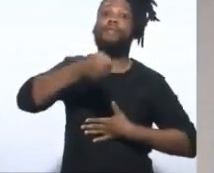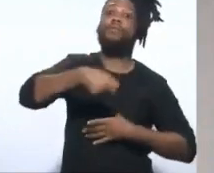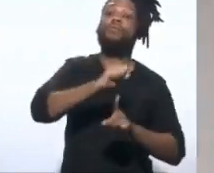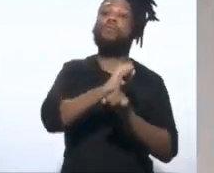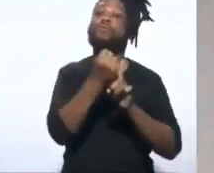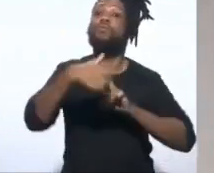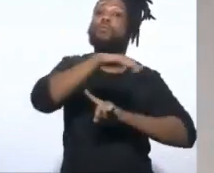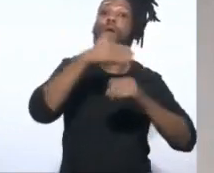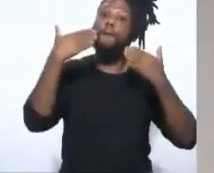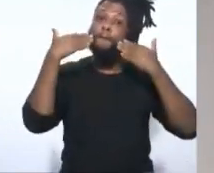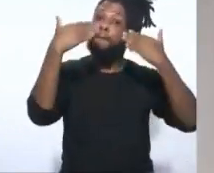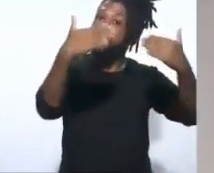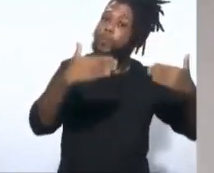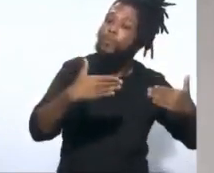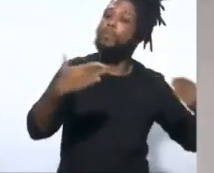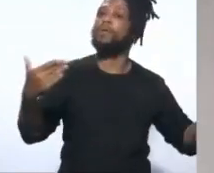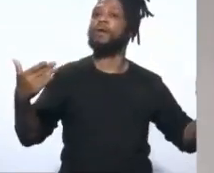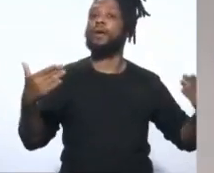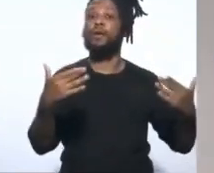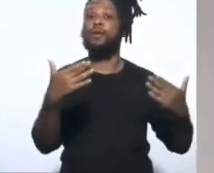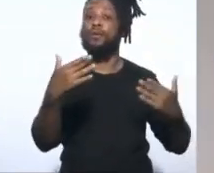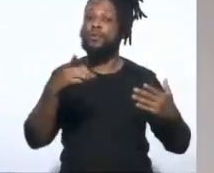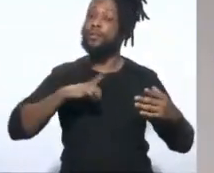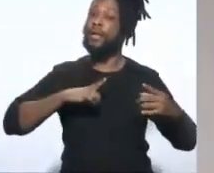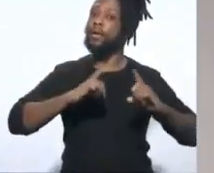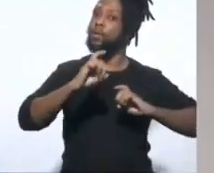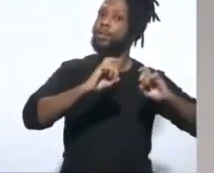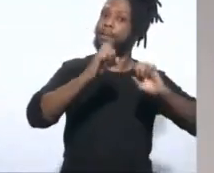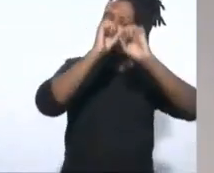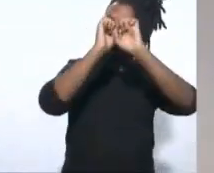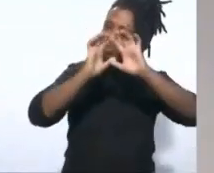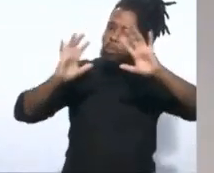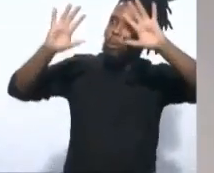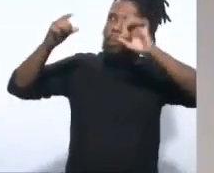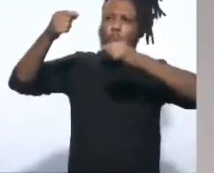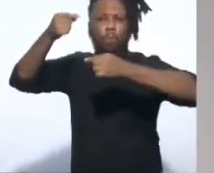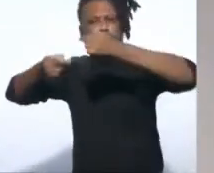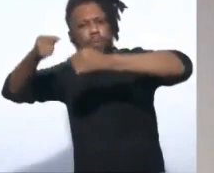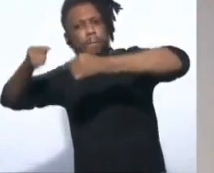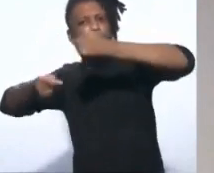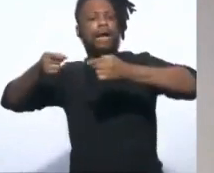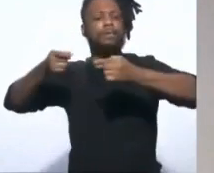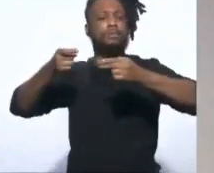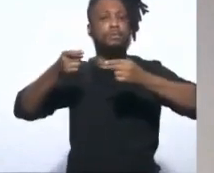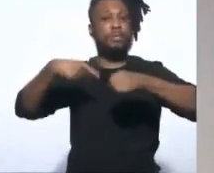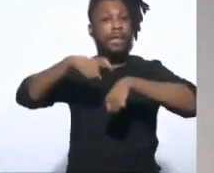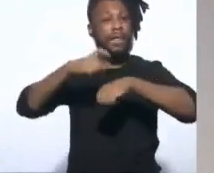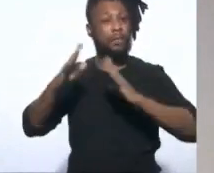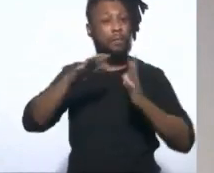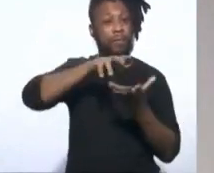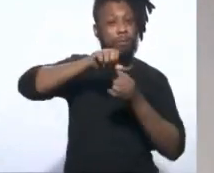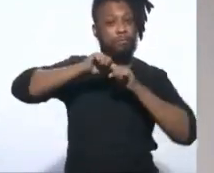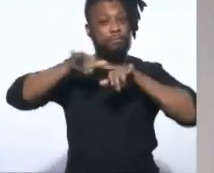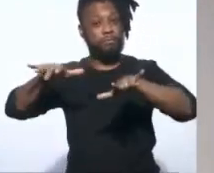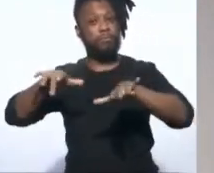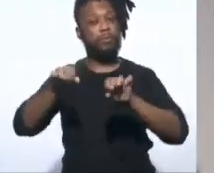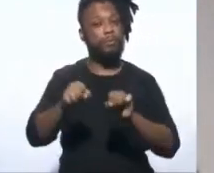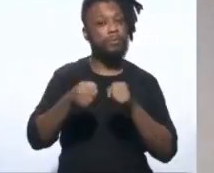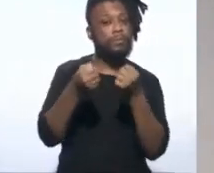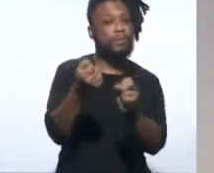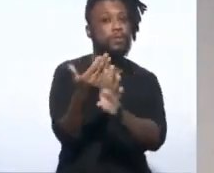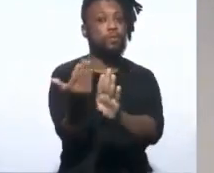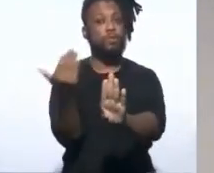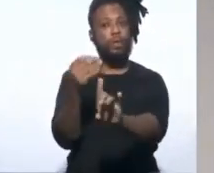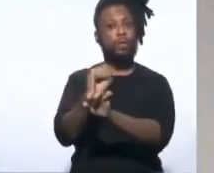sociedade que são públicas. A gente vem para o debate, nesse momento da pandemia temos defendido o isolamento social, porque é a melhor medida para salvar